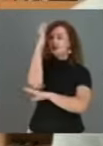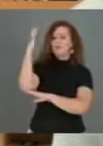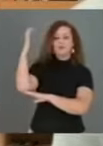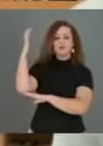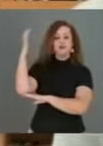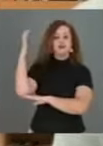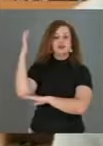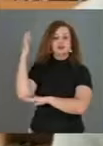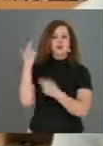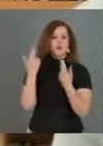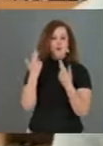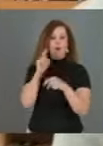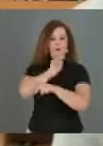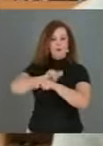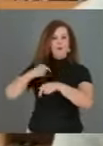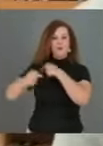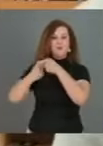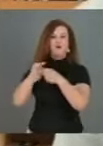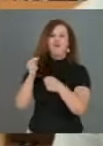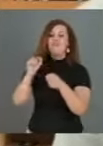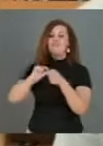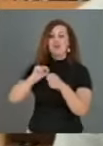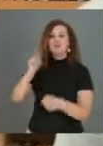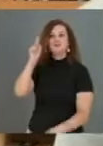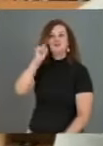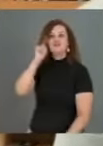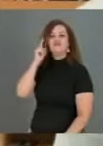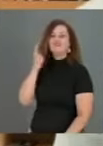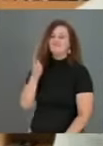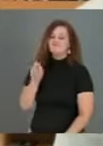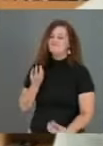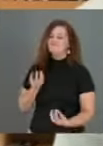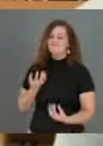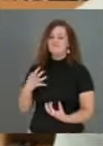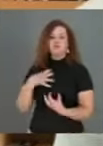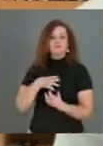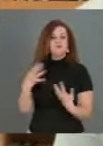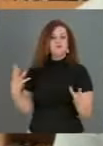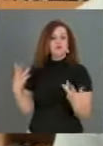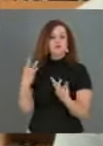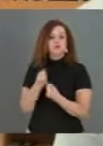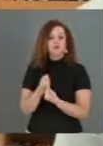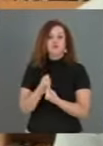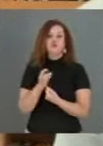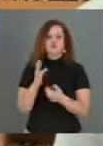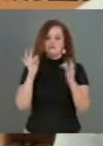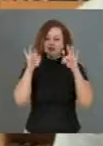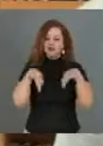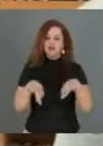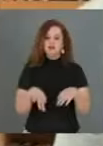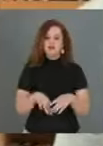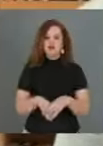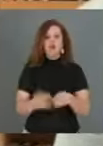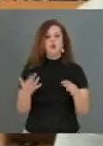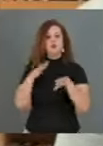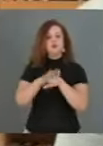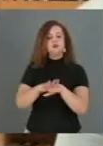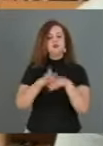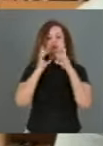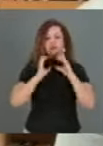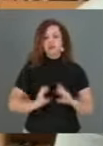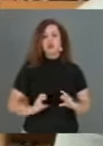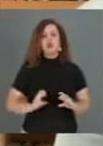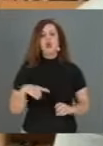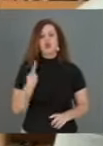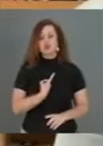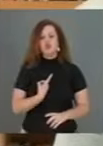como os quilombolas o fazem com muita grandeza. Fraternidade, inclusão, cidadania. Sejamos